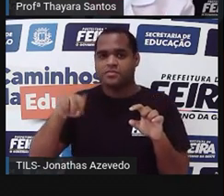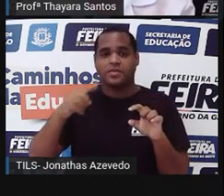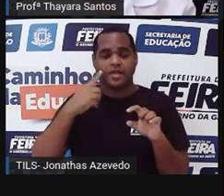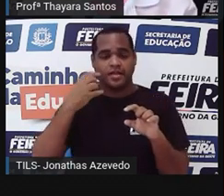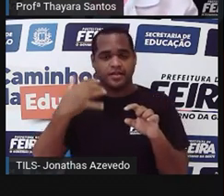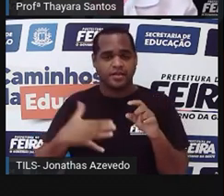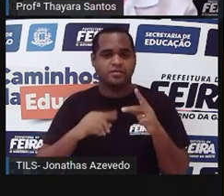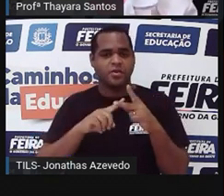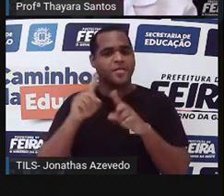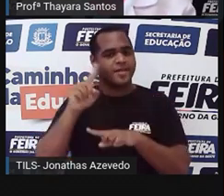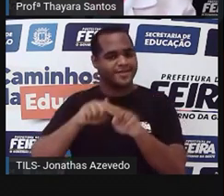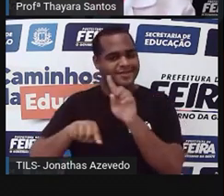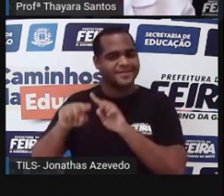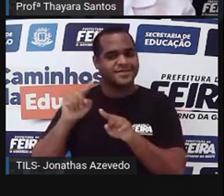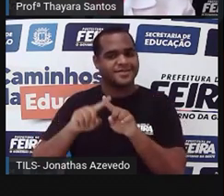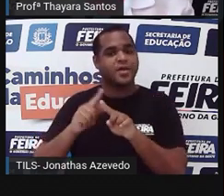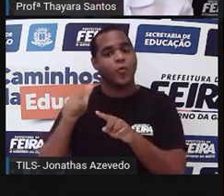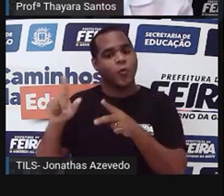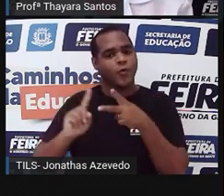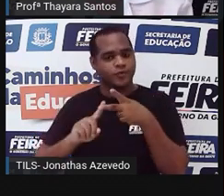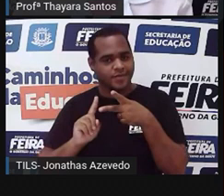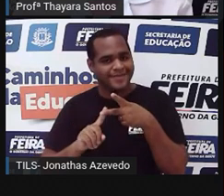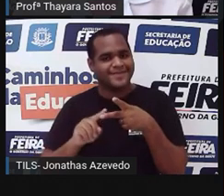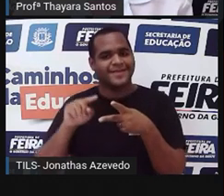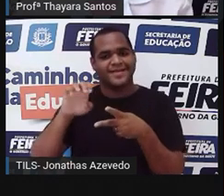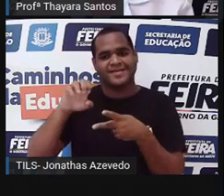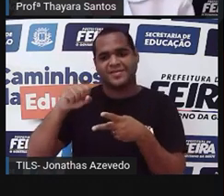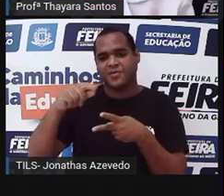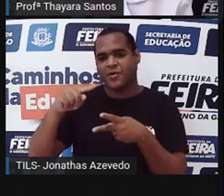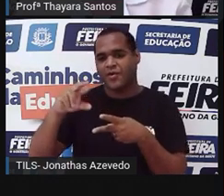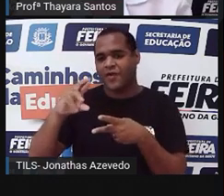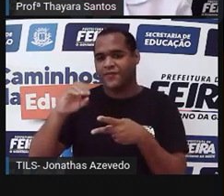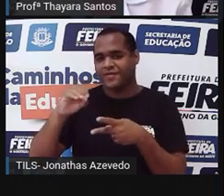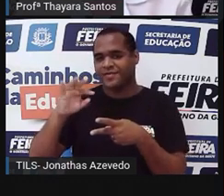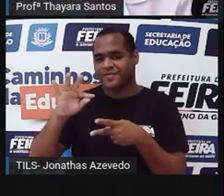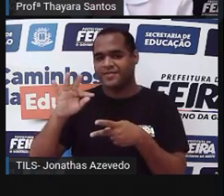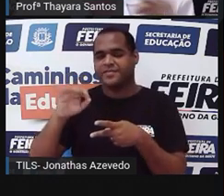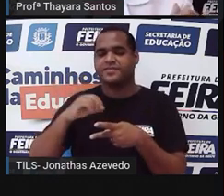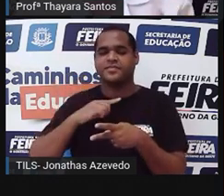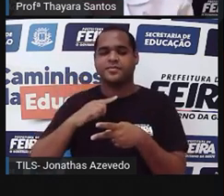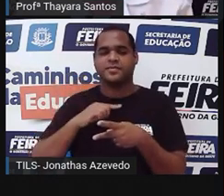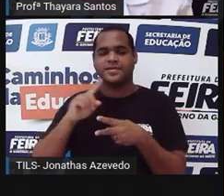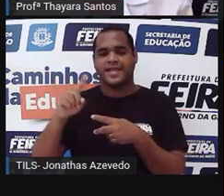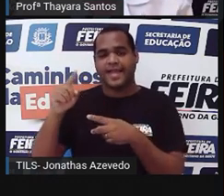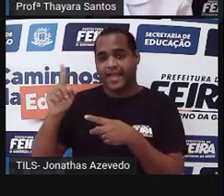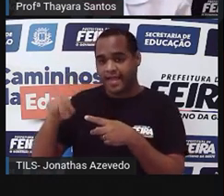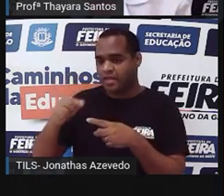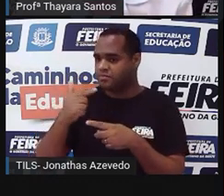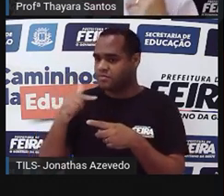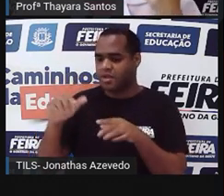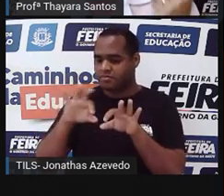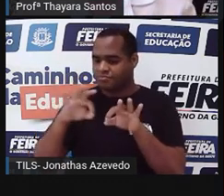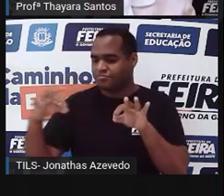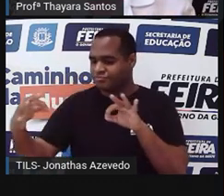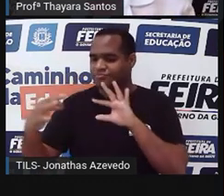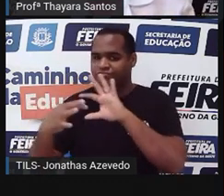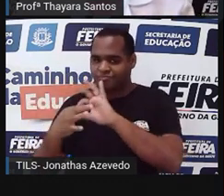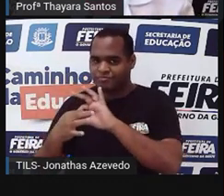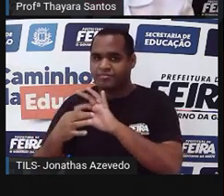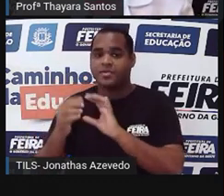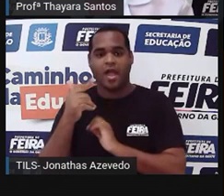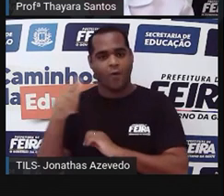Nas pteridófitas, é o esporófito que é a fase dominante. As briófitas não têm vasos condutores, já as